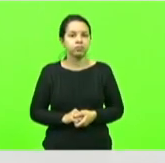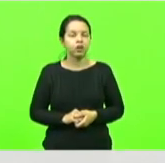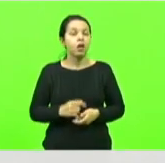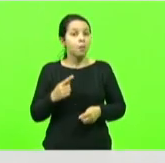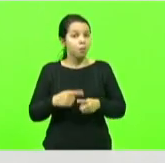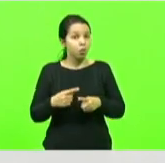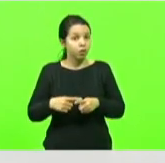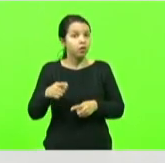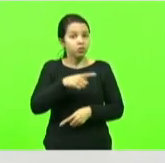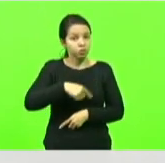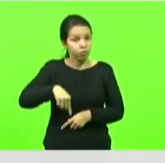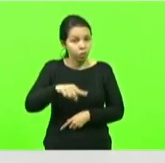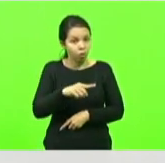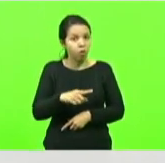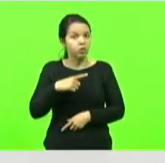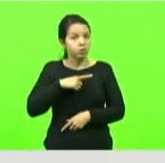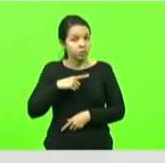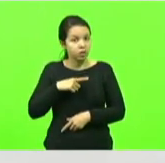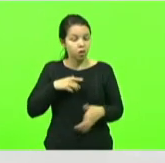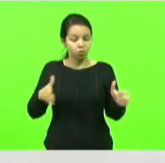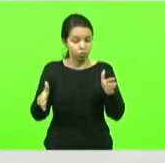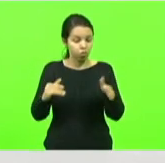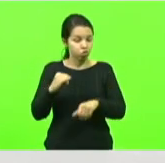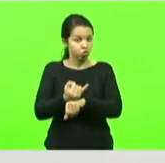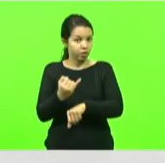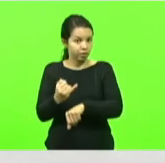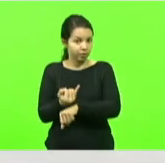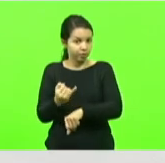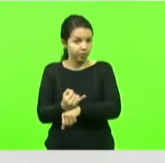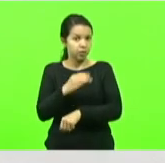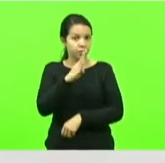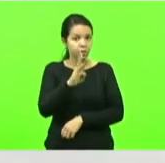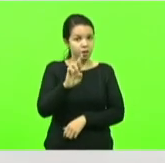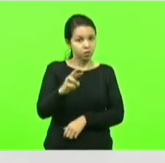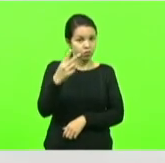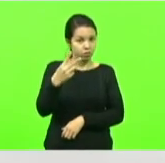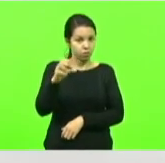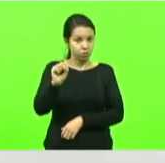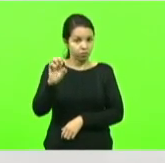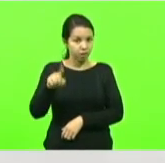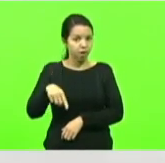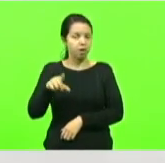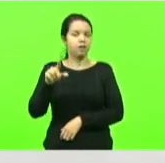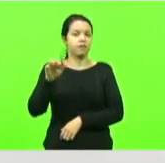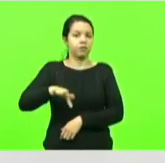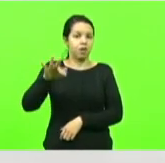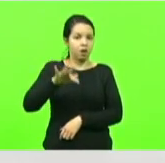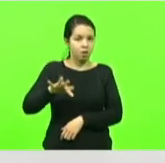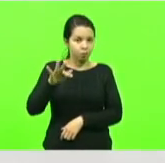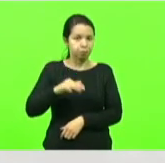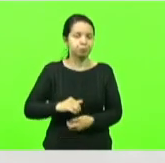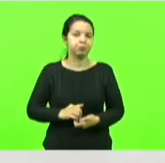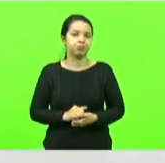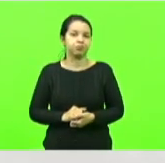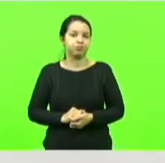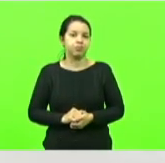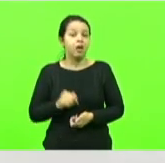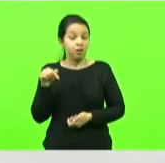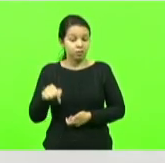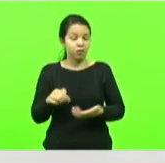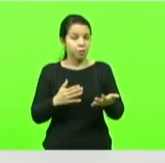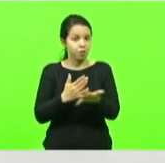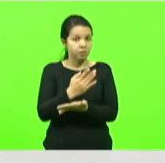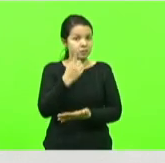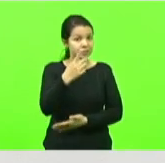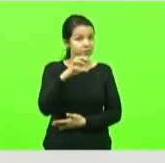que aí já é a rodovia federal da Bera 280 e que aqui nessa casa foi aprovada senhor presidente 100 milhões de